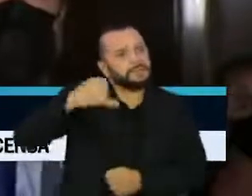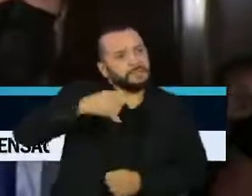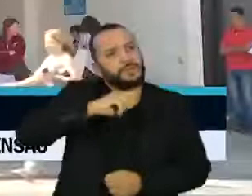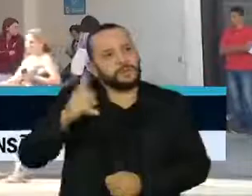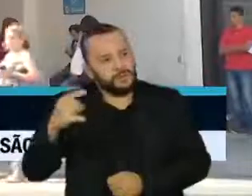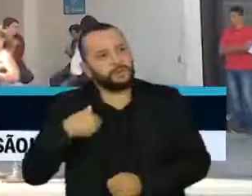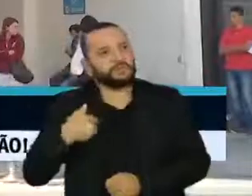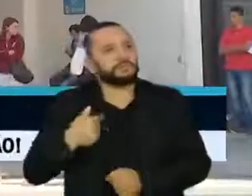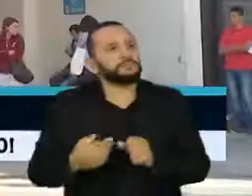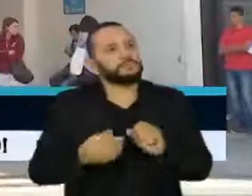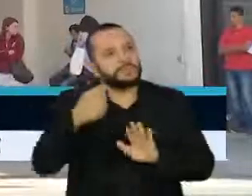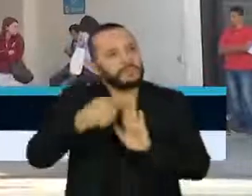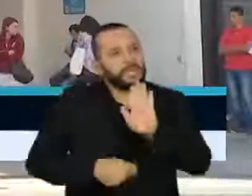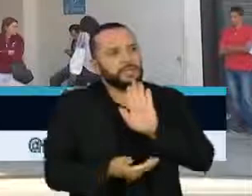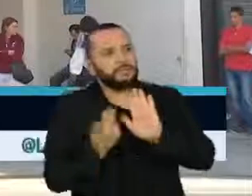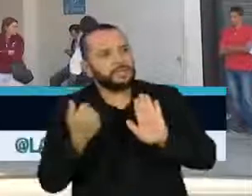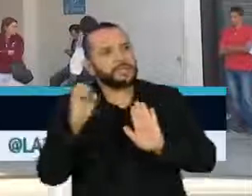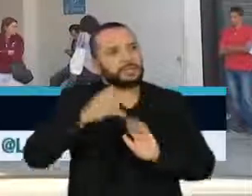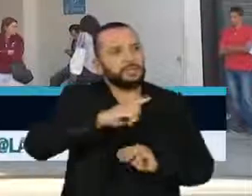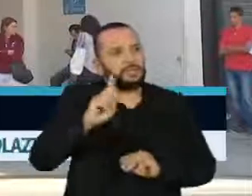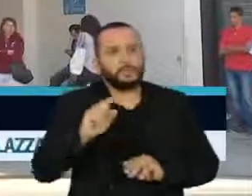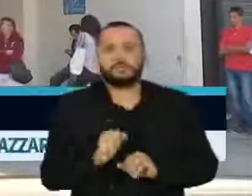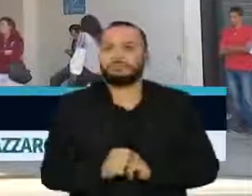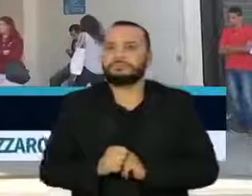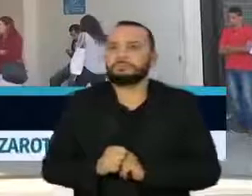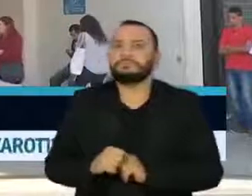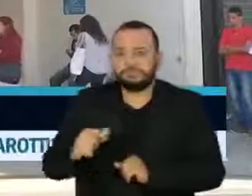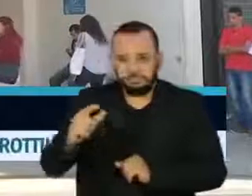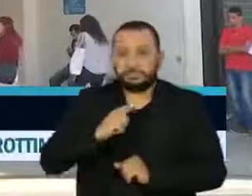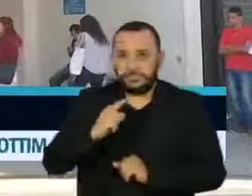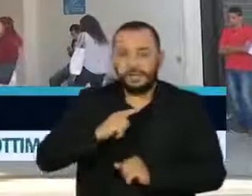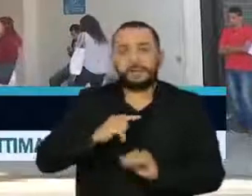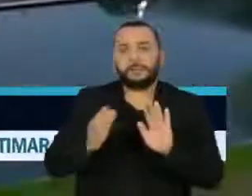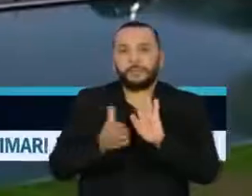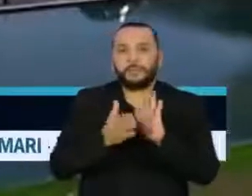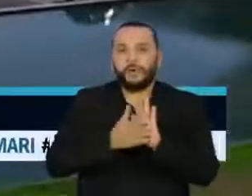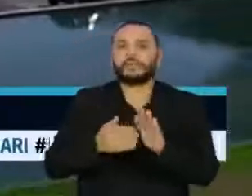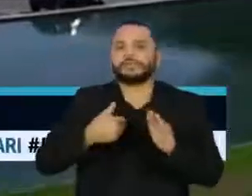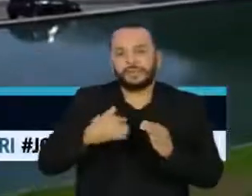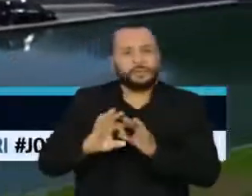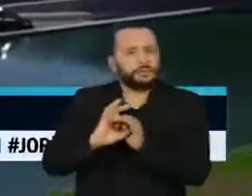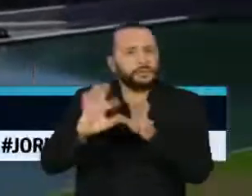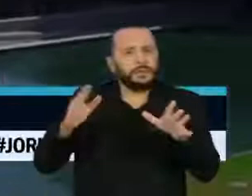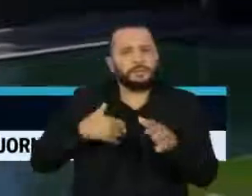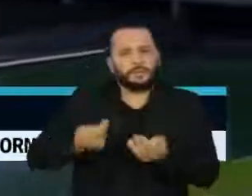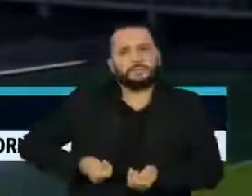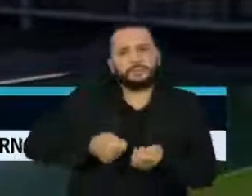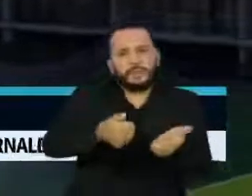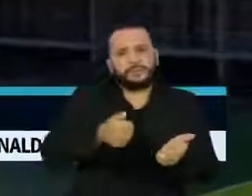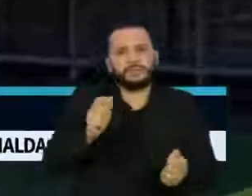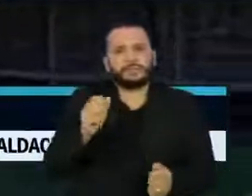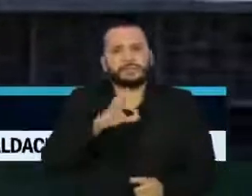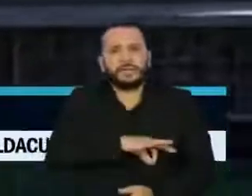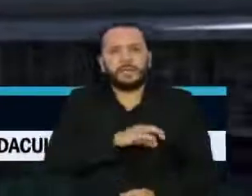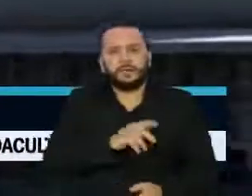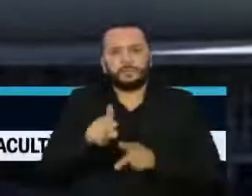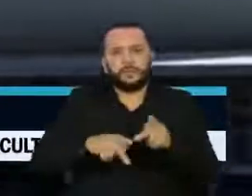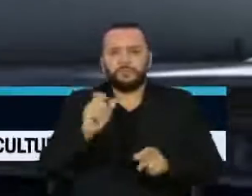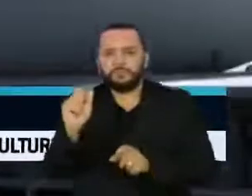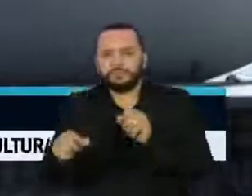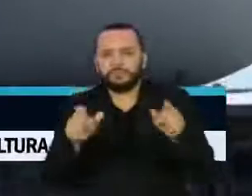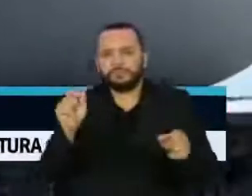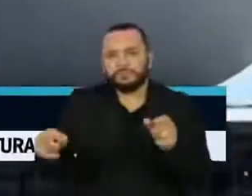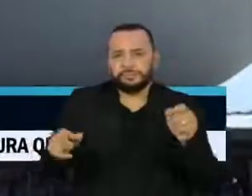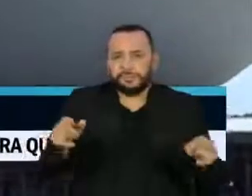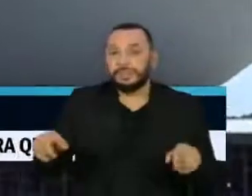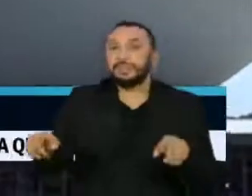deve ser retirado. A proposta abre caminho para a renovação do auxílio emergencial, mas traz medidas de ajuste fiscal, como gatilhos